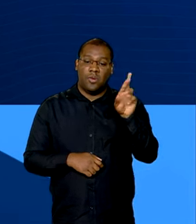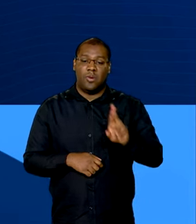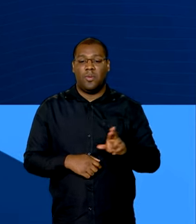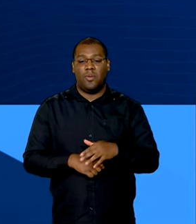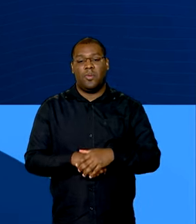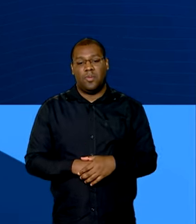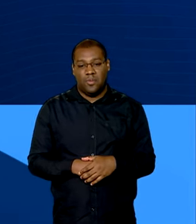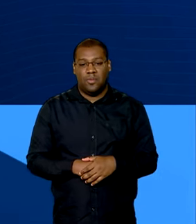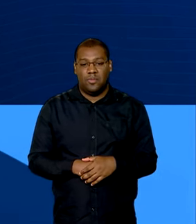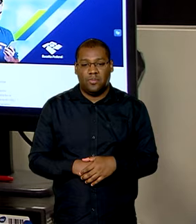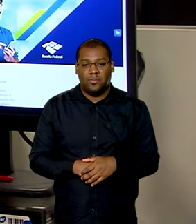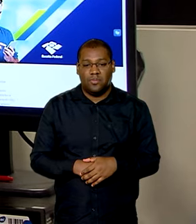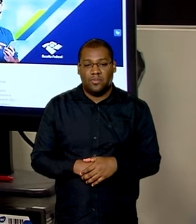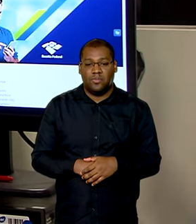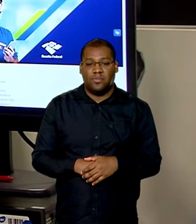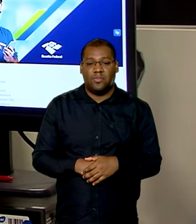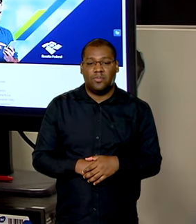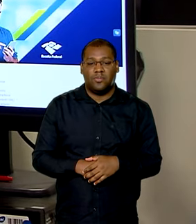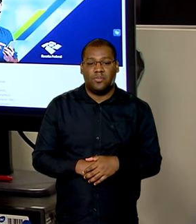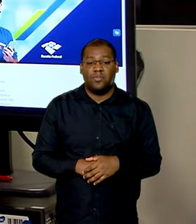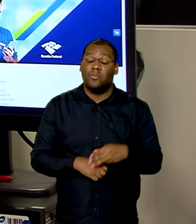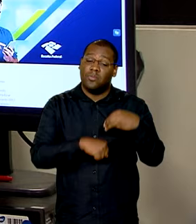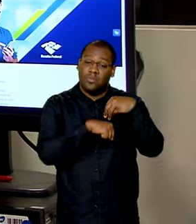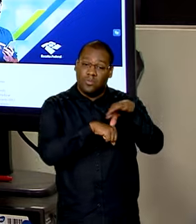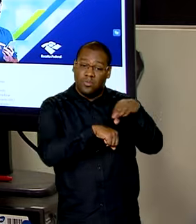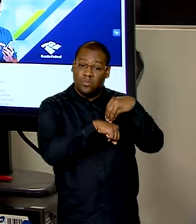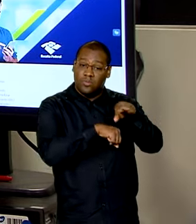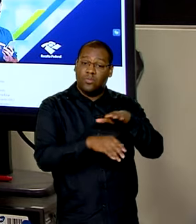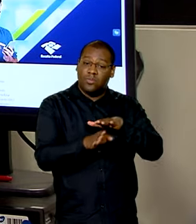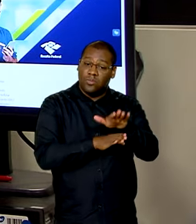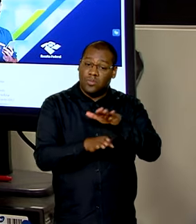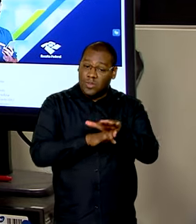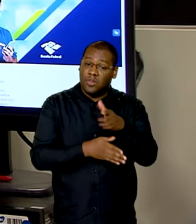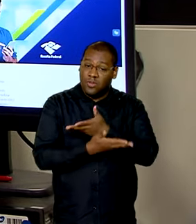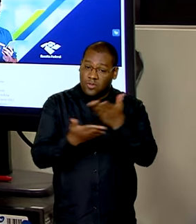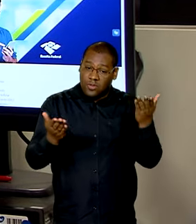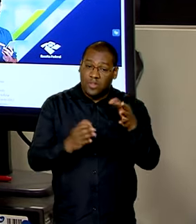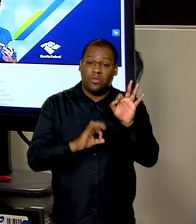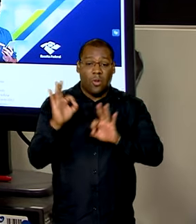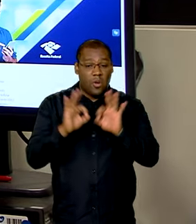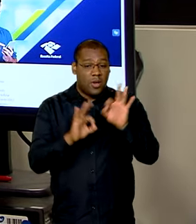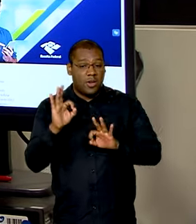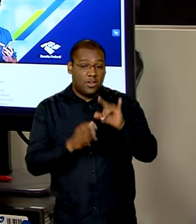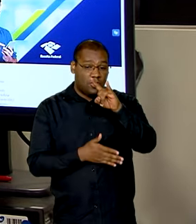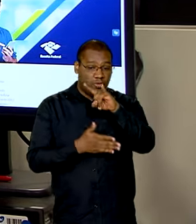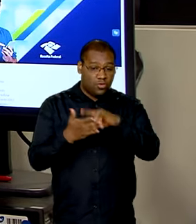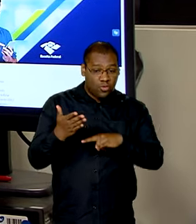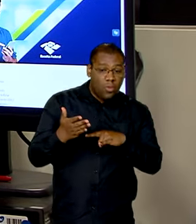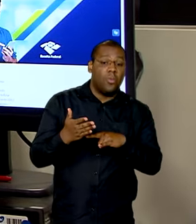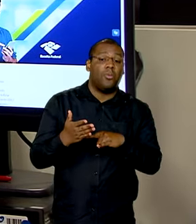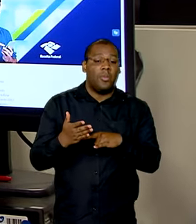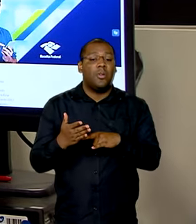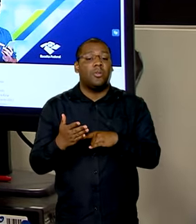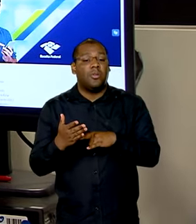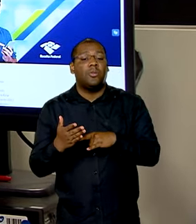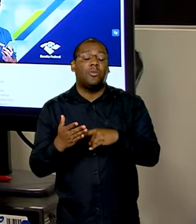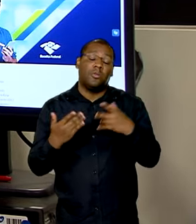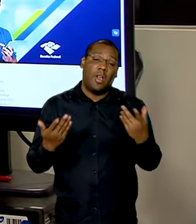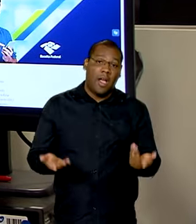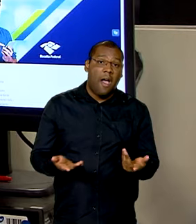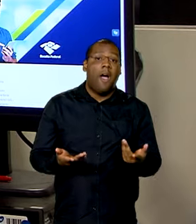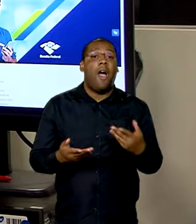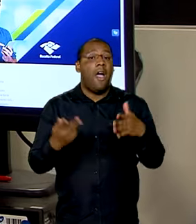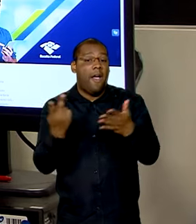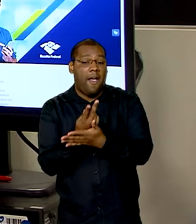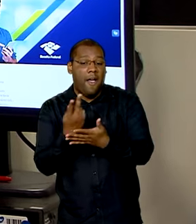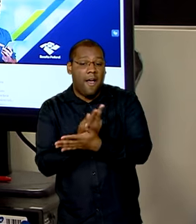dia do ano passado. Uma dica para facilitar o preenchimento do formulário online e reduzir o risco de